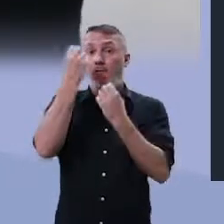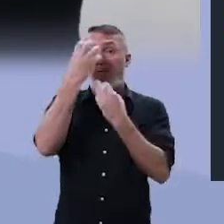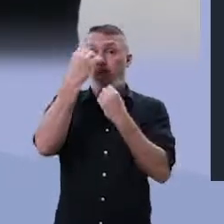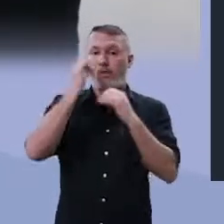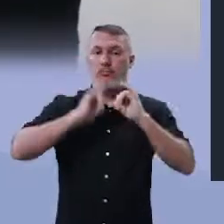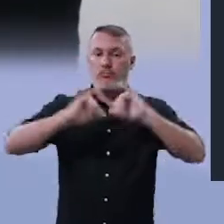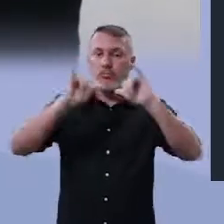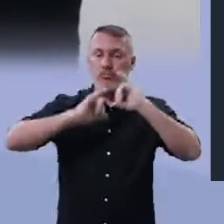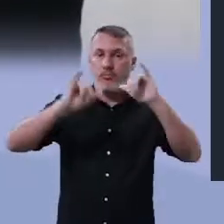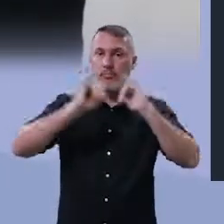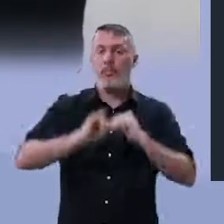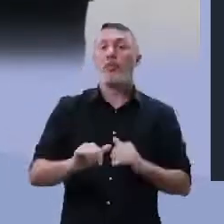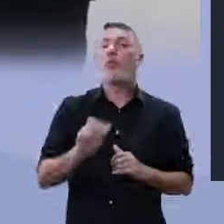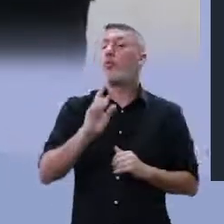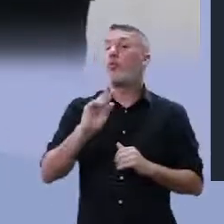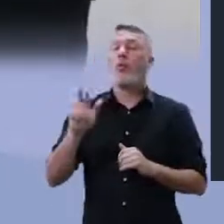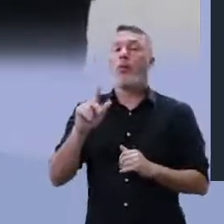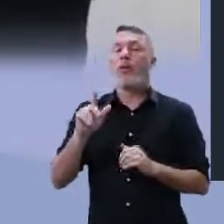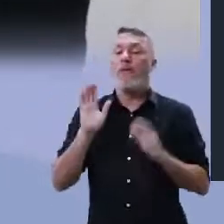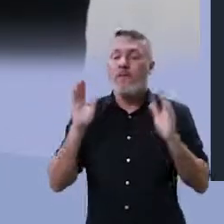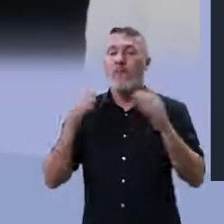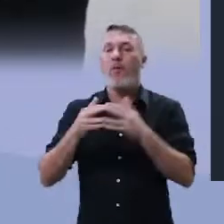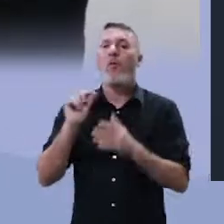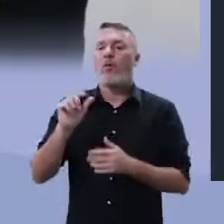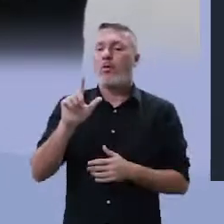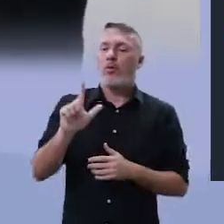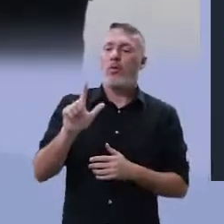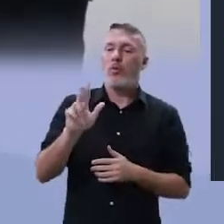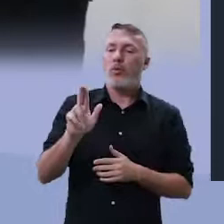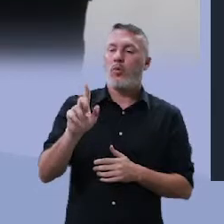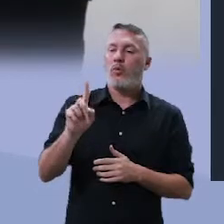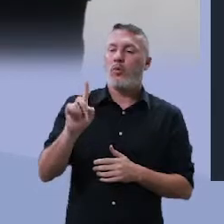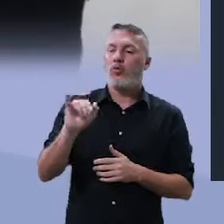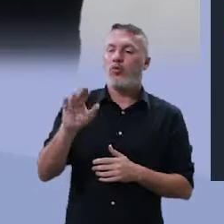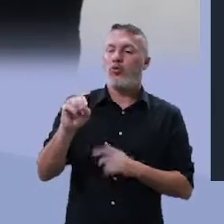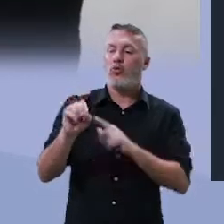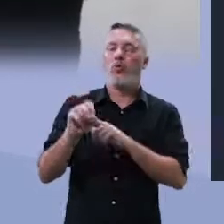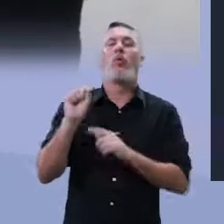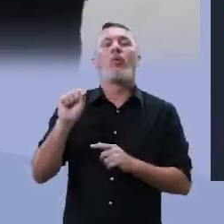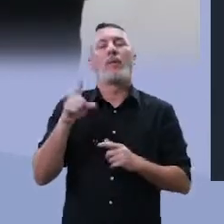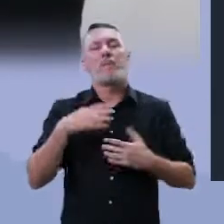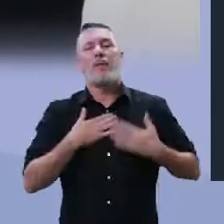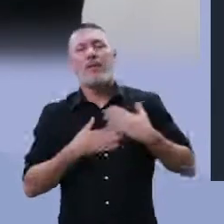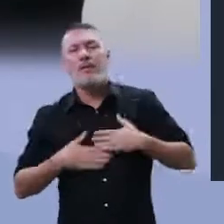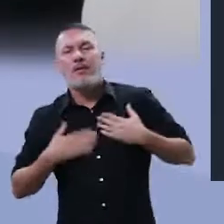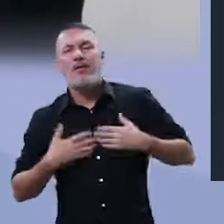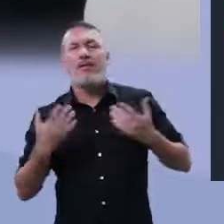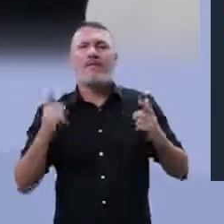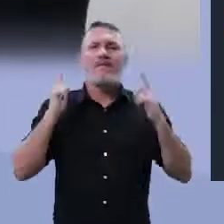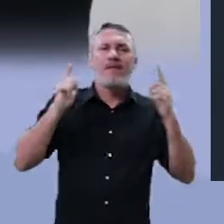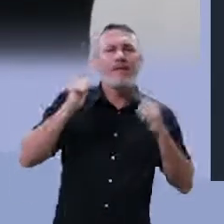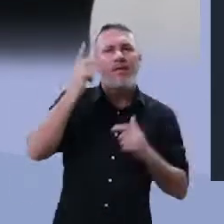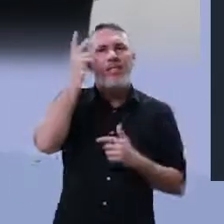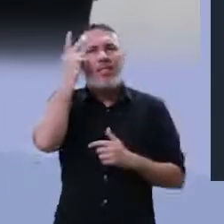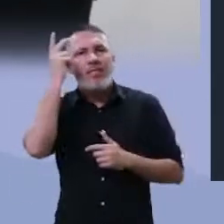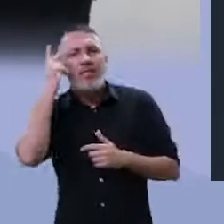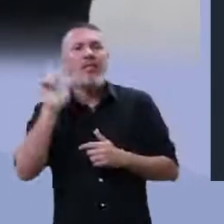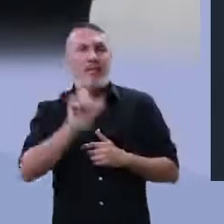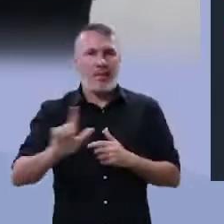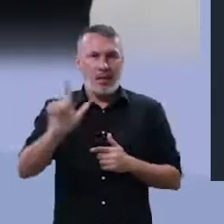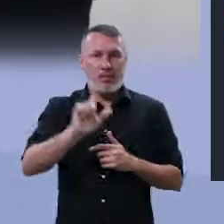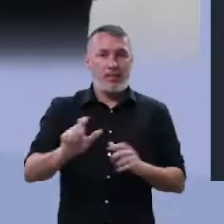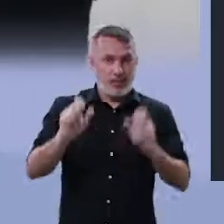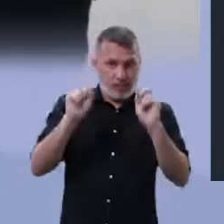informativo e não caráter lúdico, ou seja, de prazer, de diversão ou da